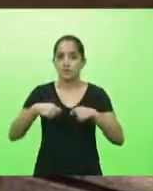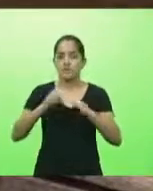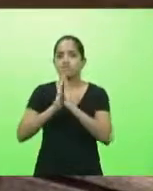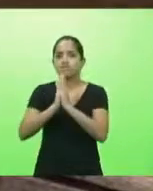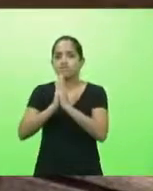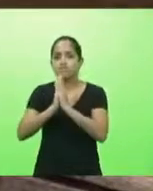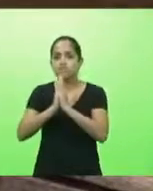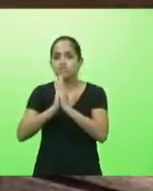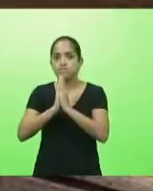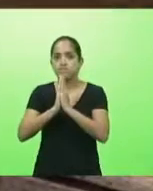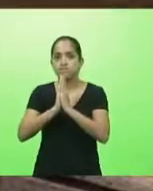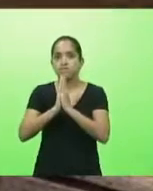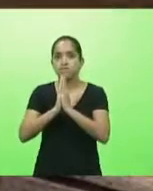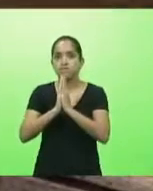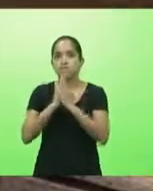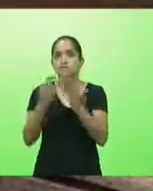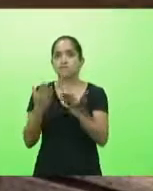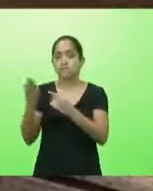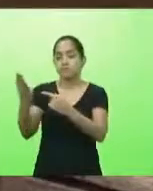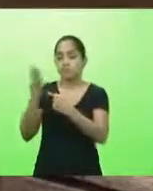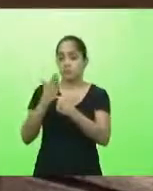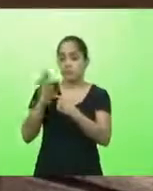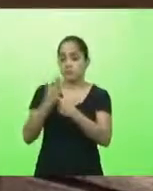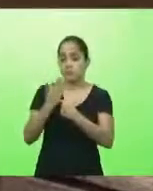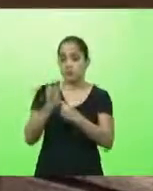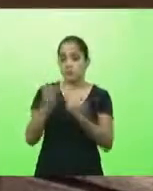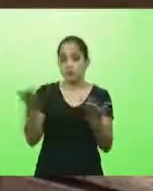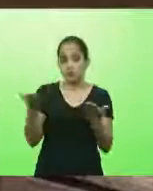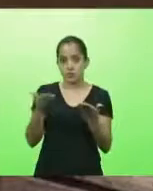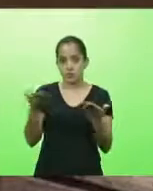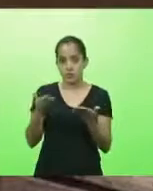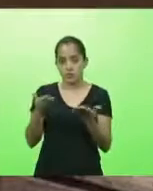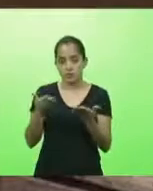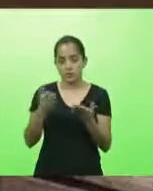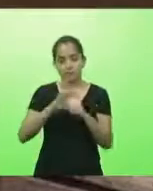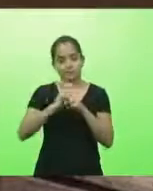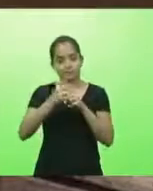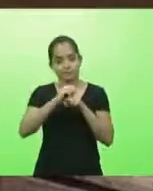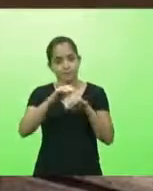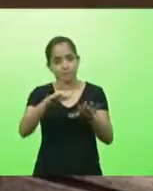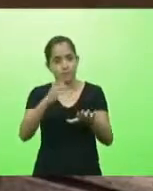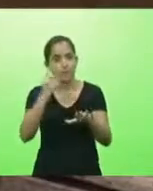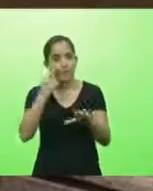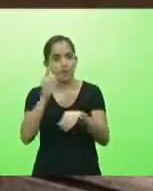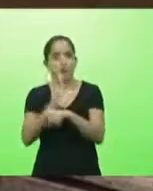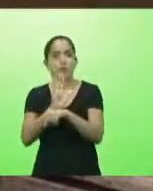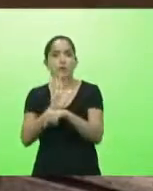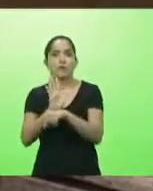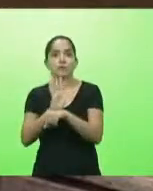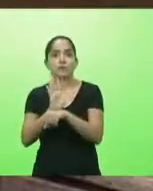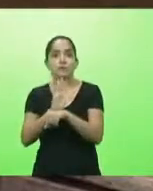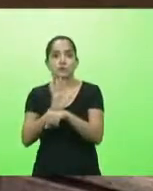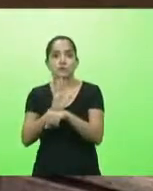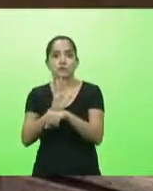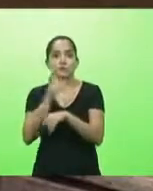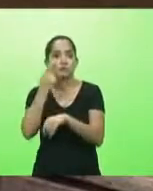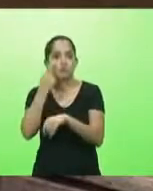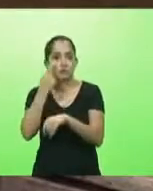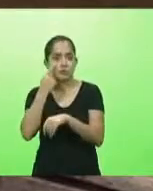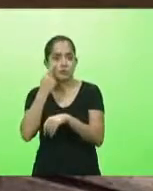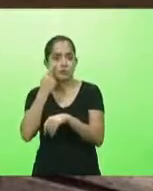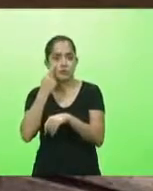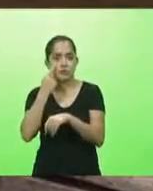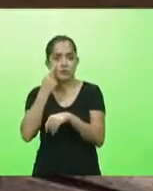esse Deus para que nos ajude nessa pandemia eu quero mostrar o vídeo quando eu estive lá e o comandante geral da polícia